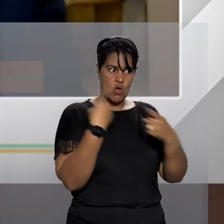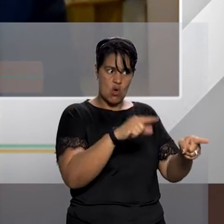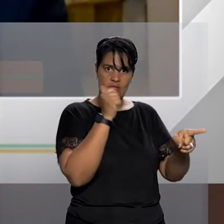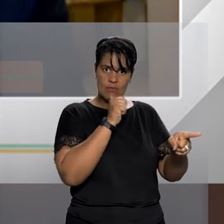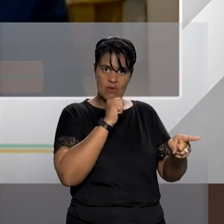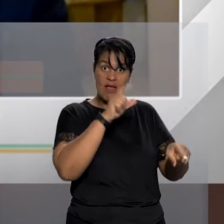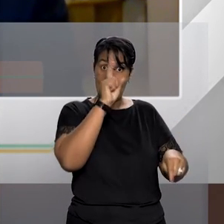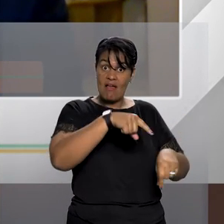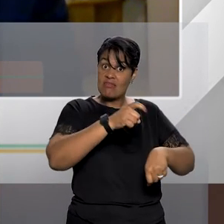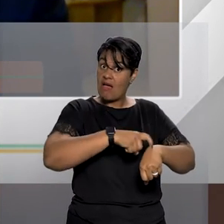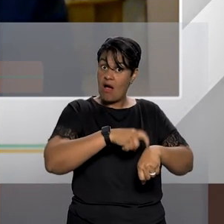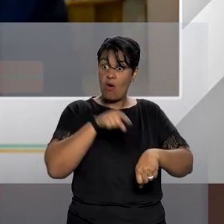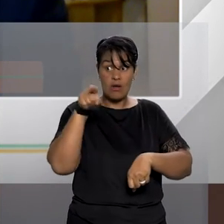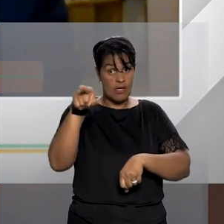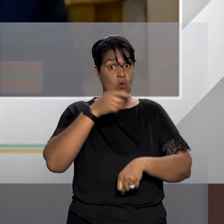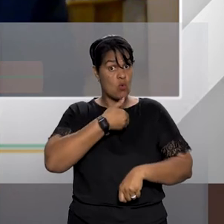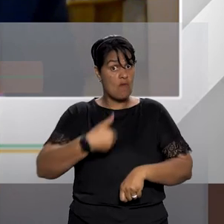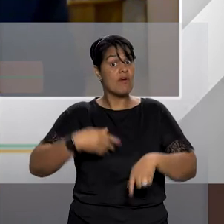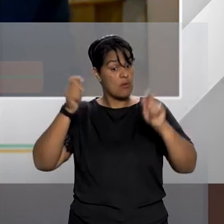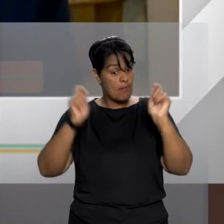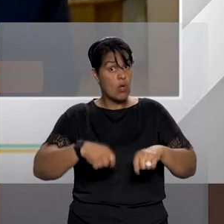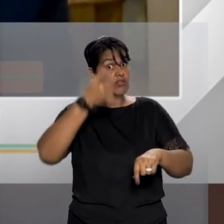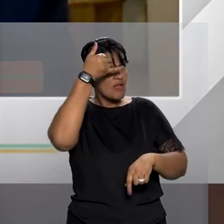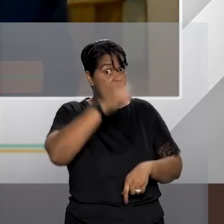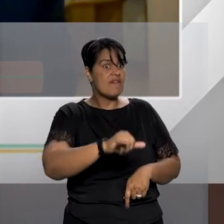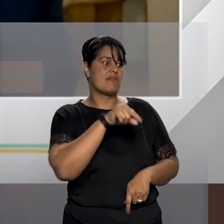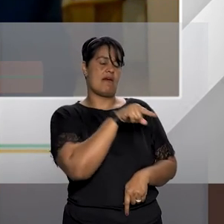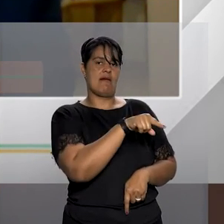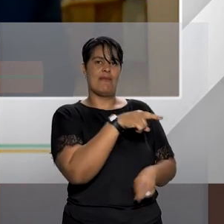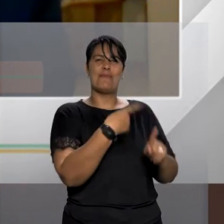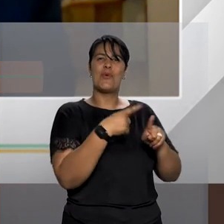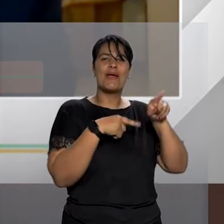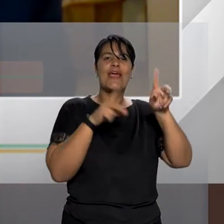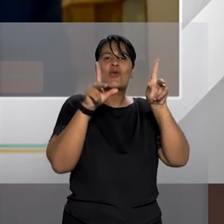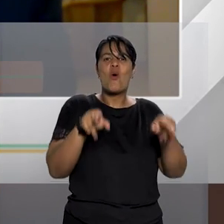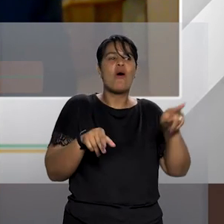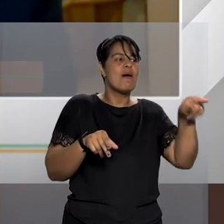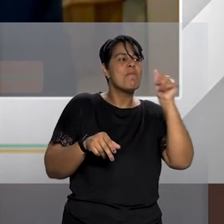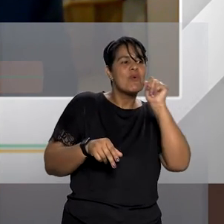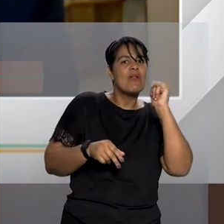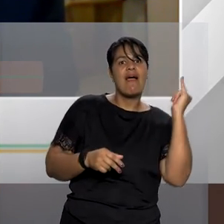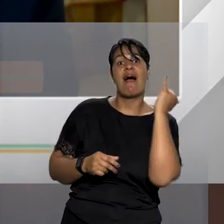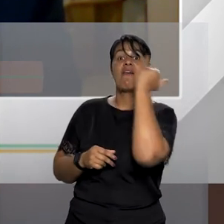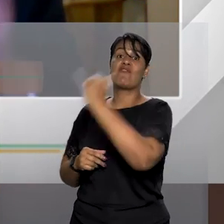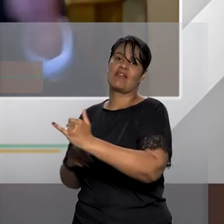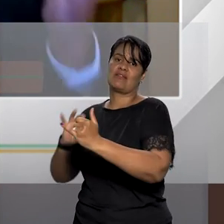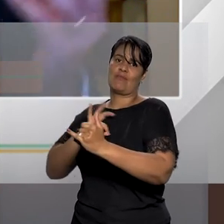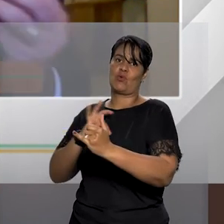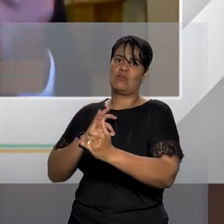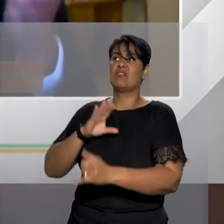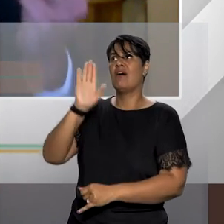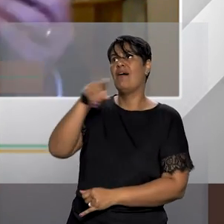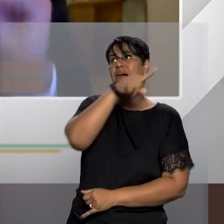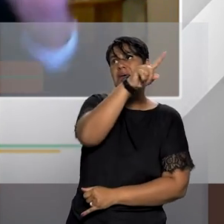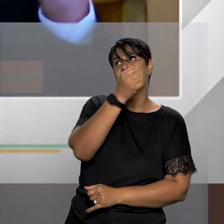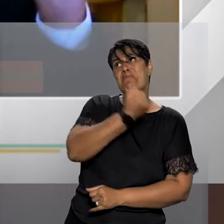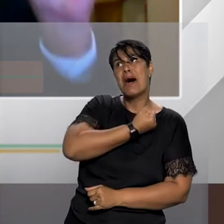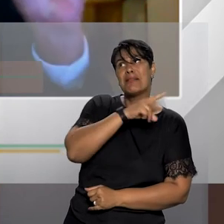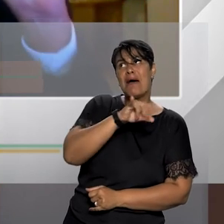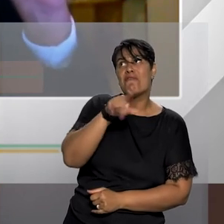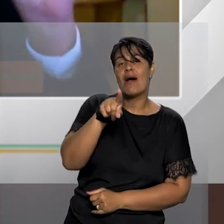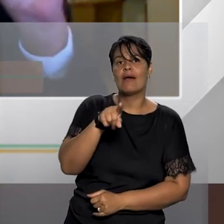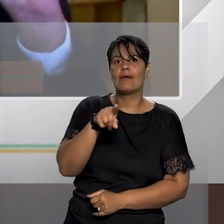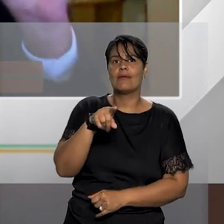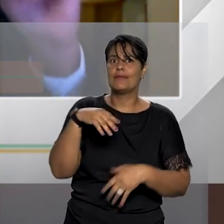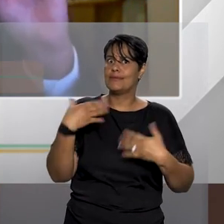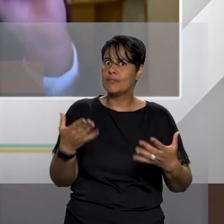Estado tem para evitar um feminicídio a mulher está avisando olha ele falou que vai me matar existem sinais ali luzinhas